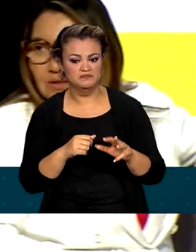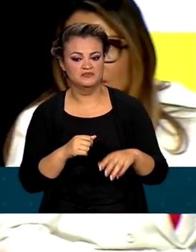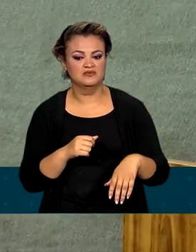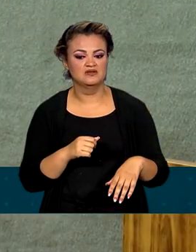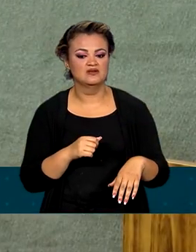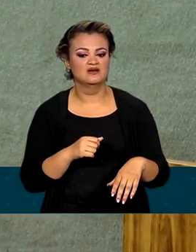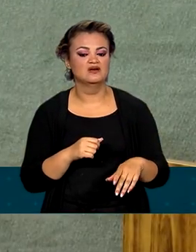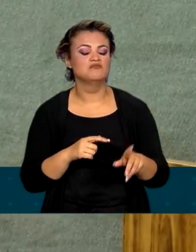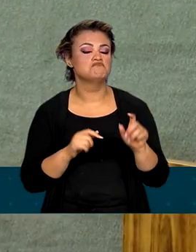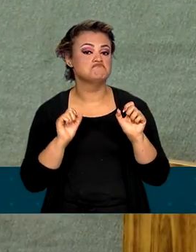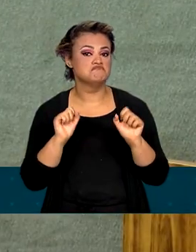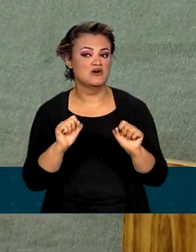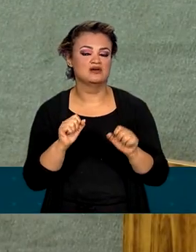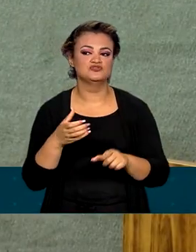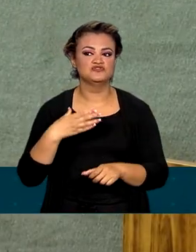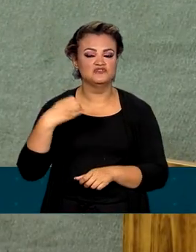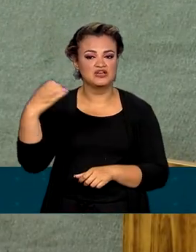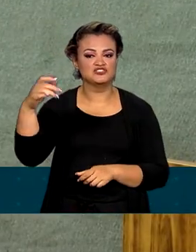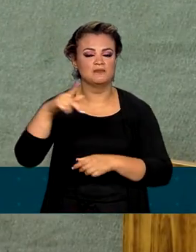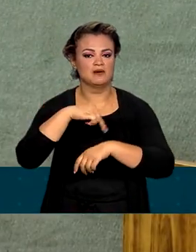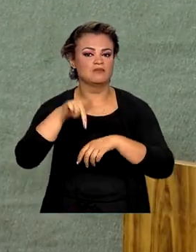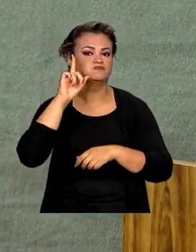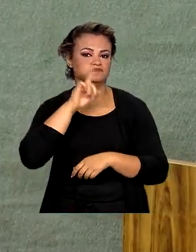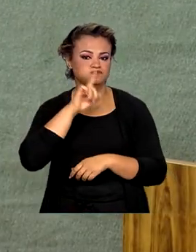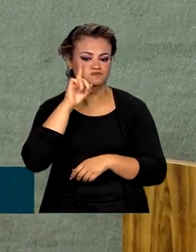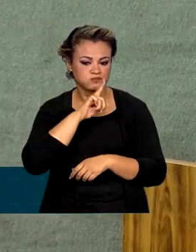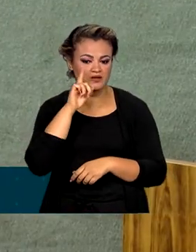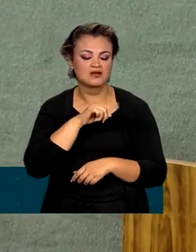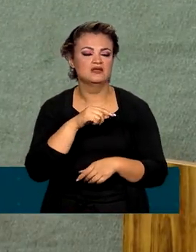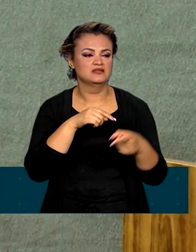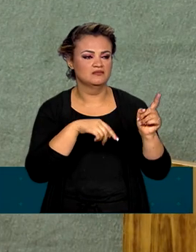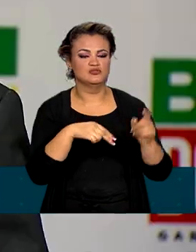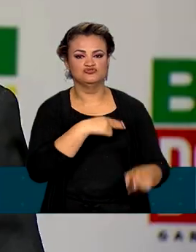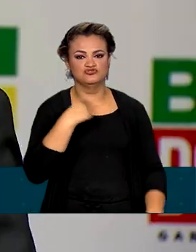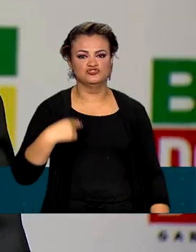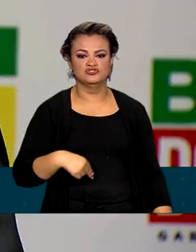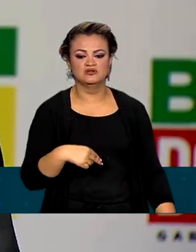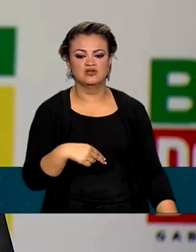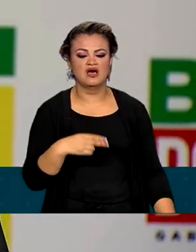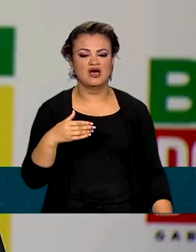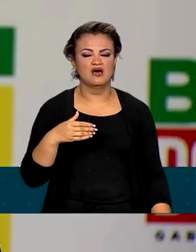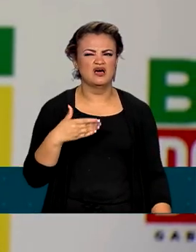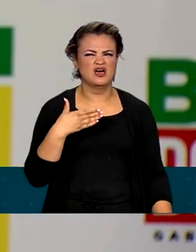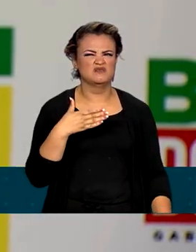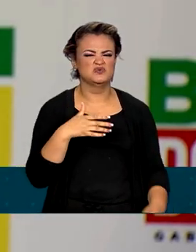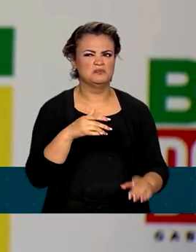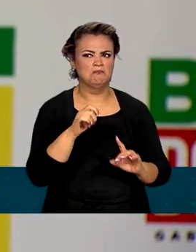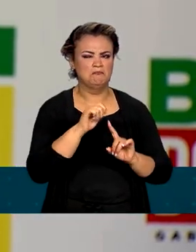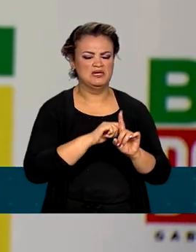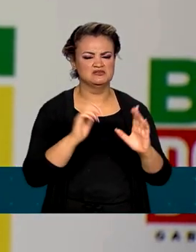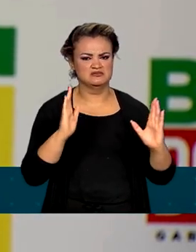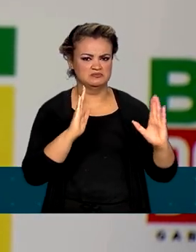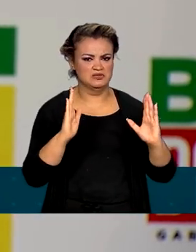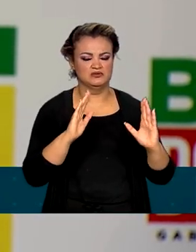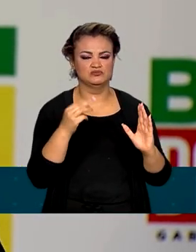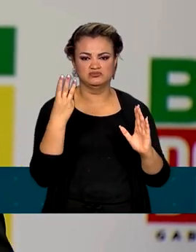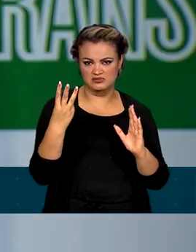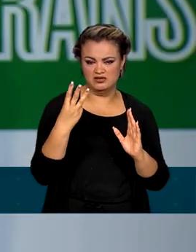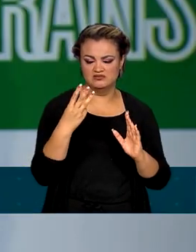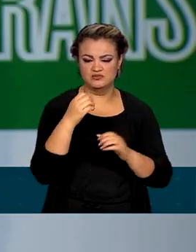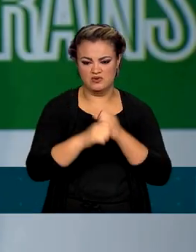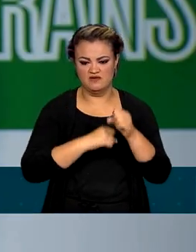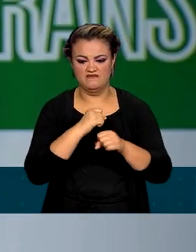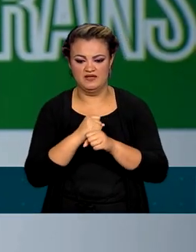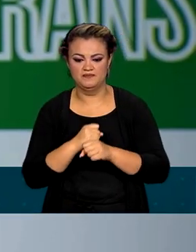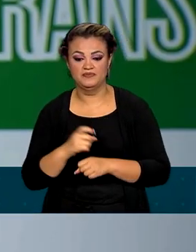Silva, deve viajar aos Estados Unidos e também à China, ainda nos três primeiros meses de governo. O futuro